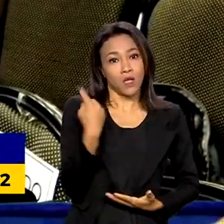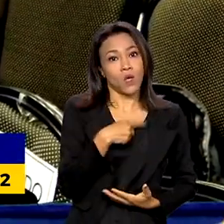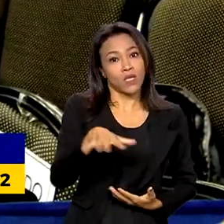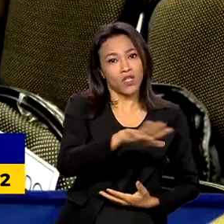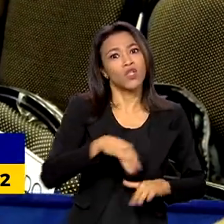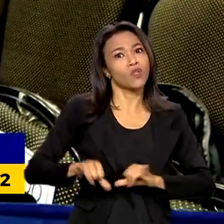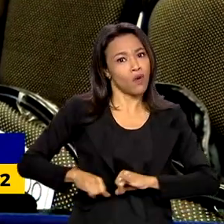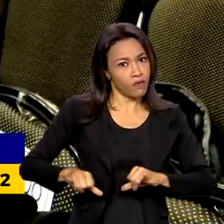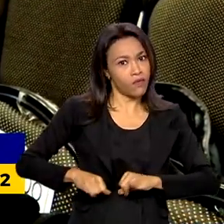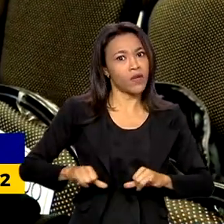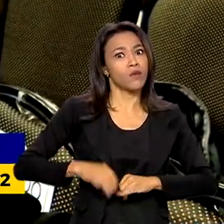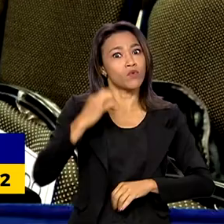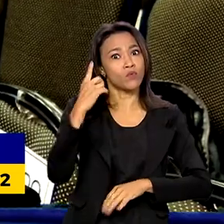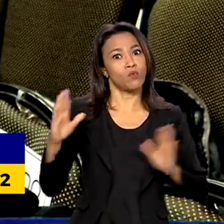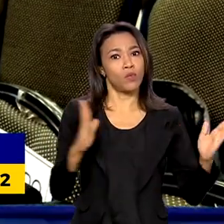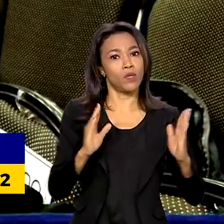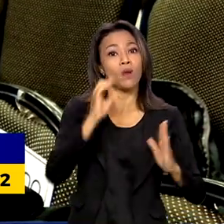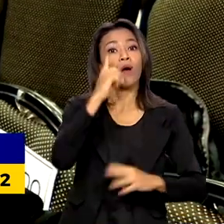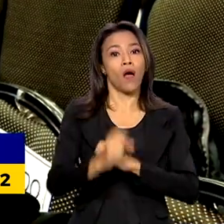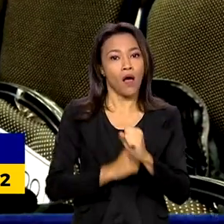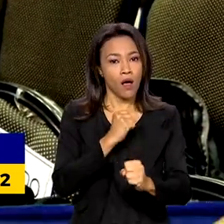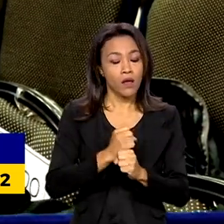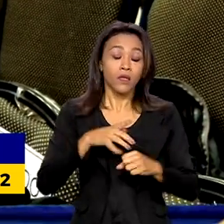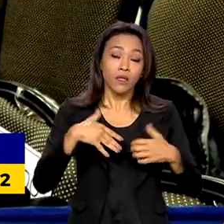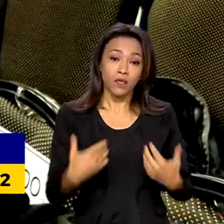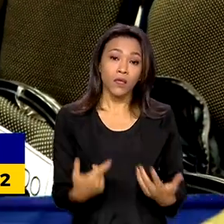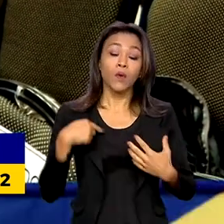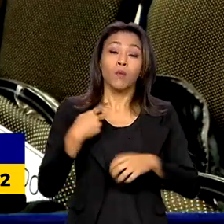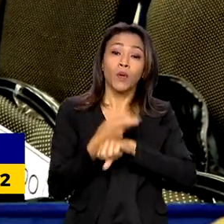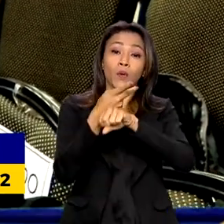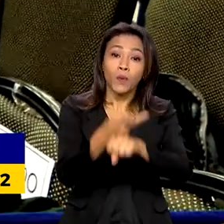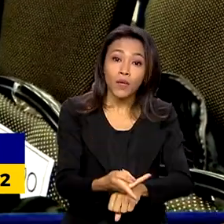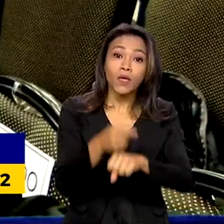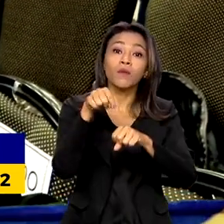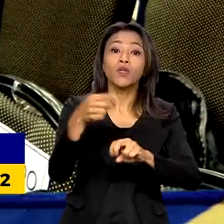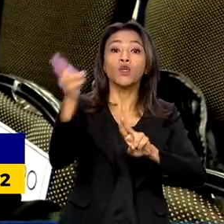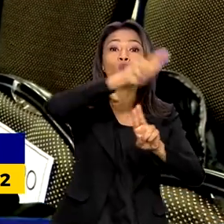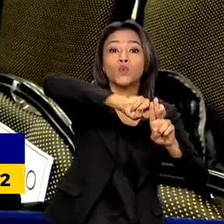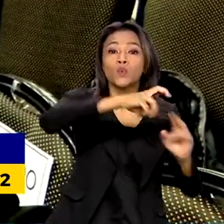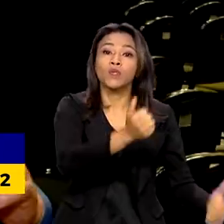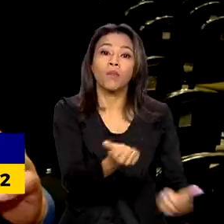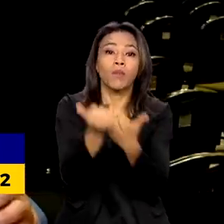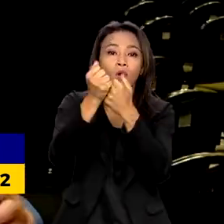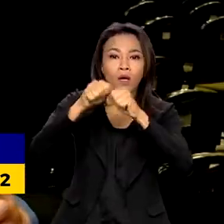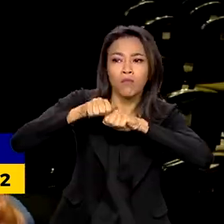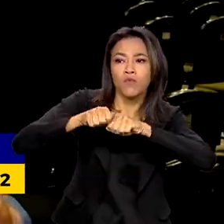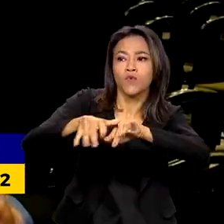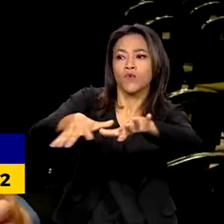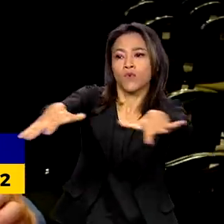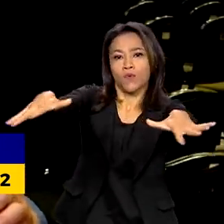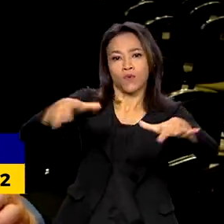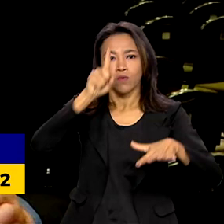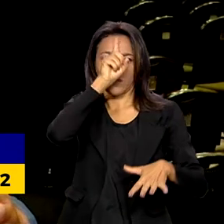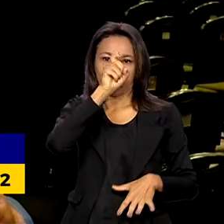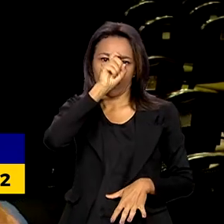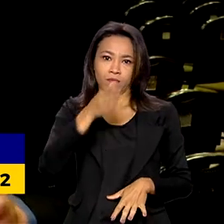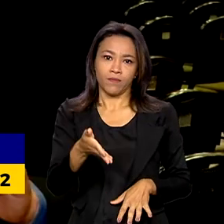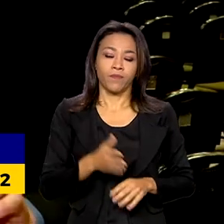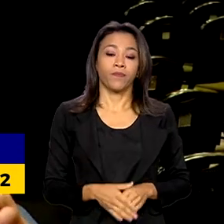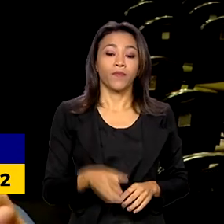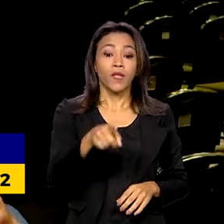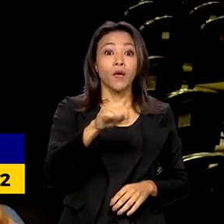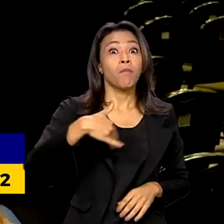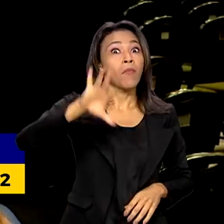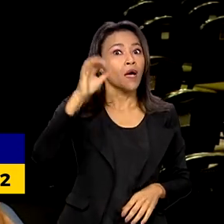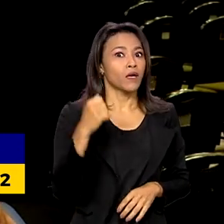sofremos durante o ano. Então a gente busca, a parte do SUS, regionalização para o nosso estado. Cerca de 2 mil propostas foram